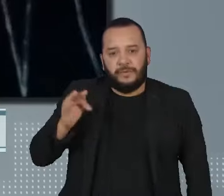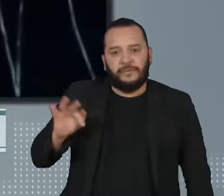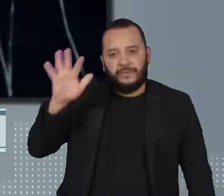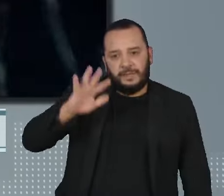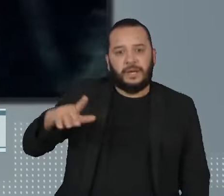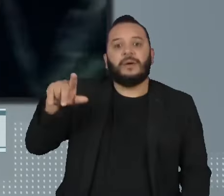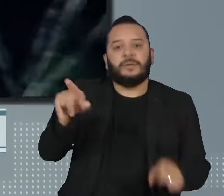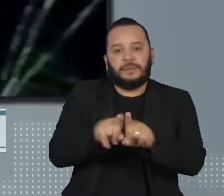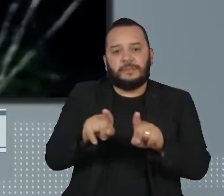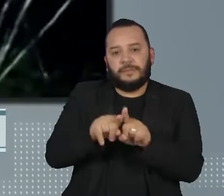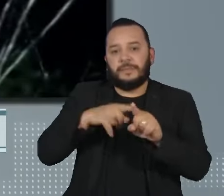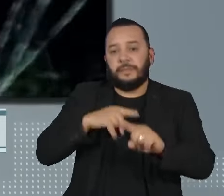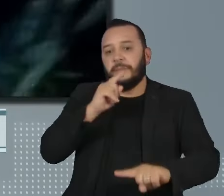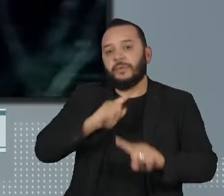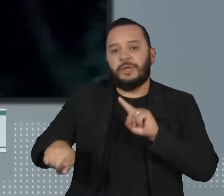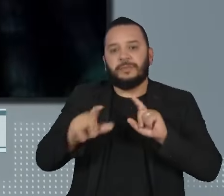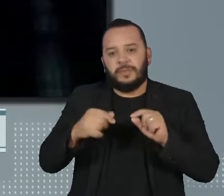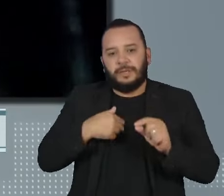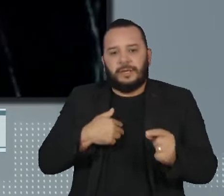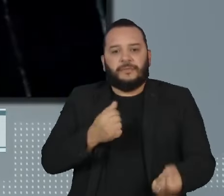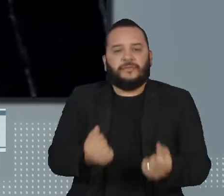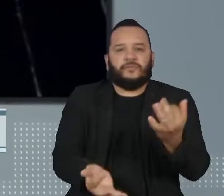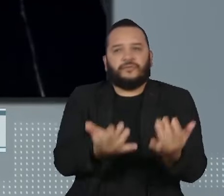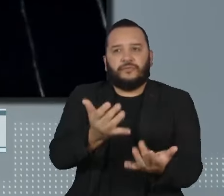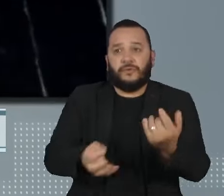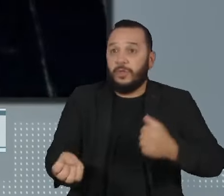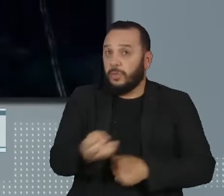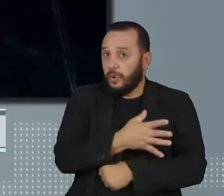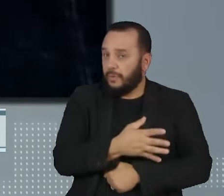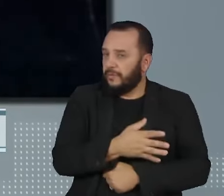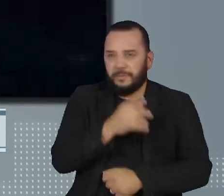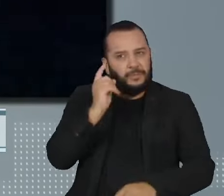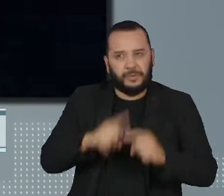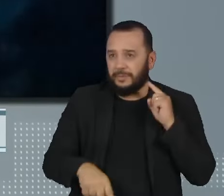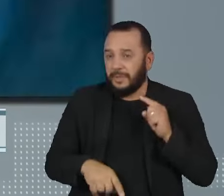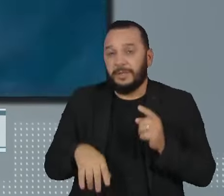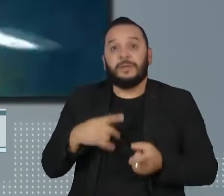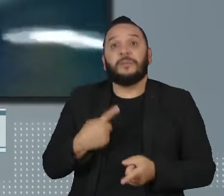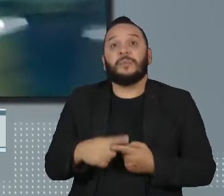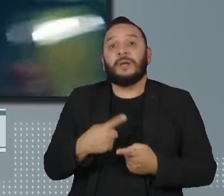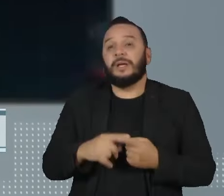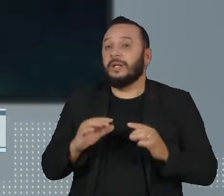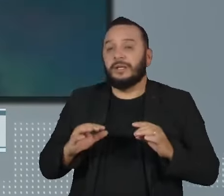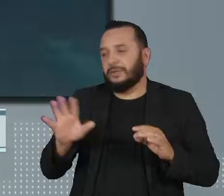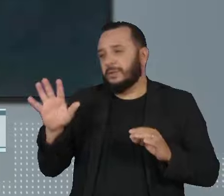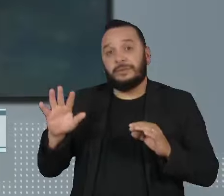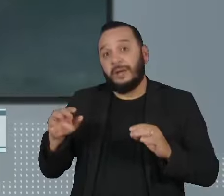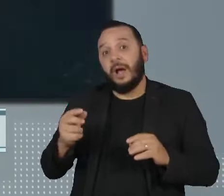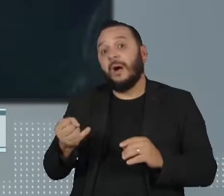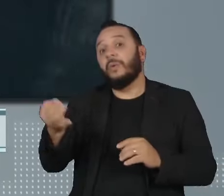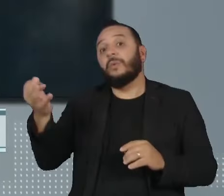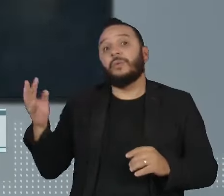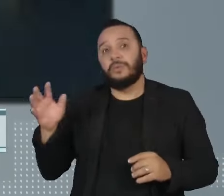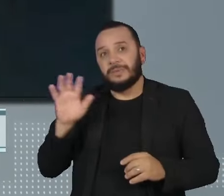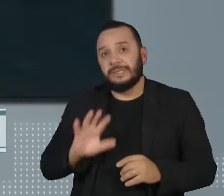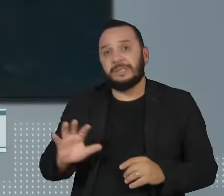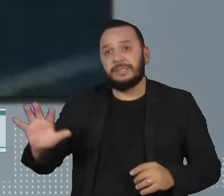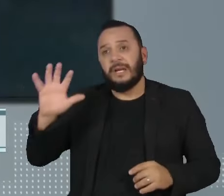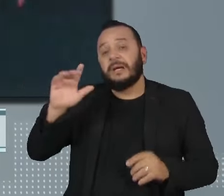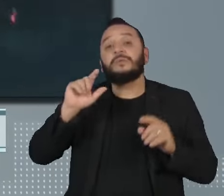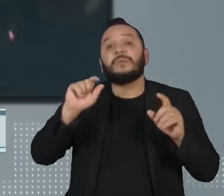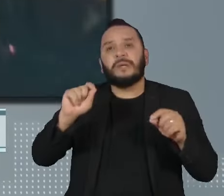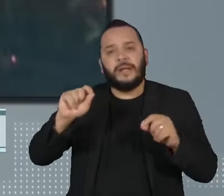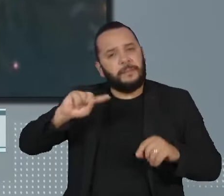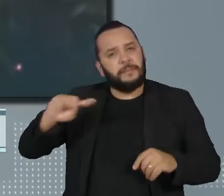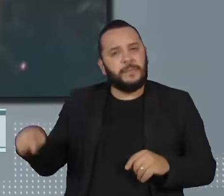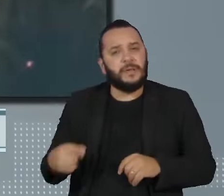articula a proibição de novas queimadas com os estados envolvidos, porque nem todos o fizeram. Atualmente, segundo o Ministério do Meio Ambiente,